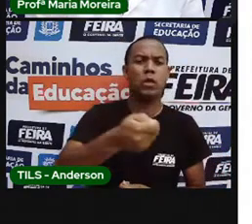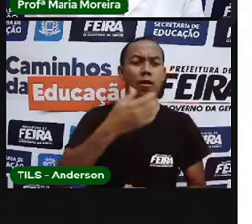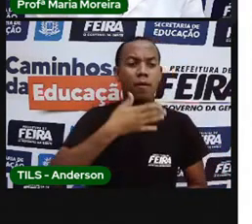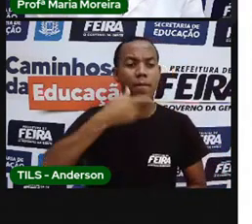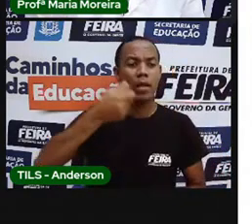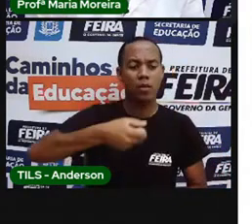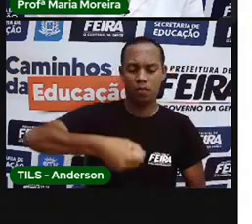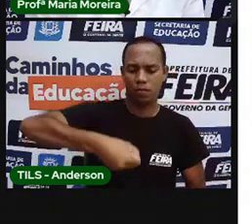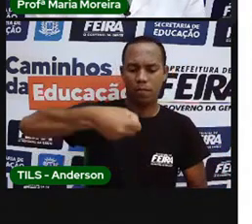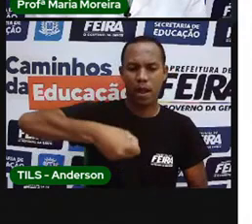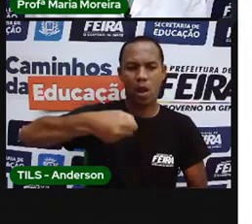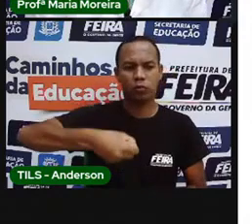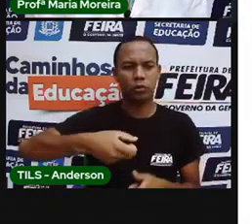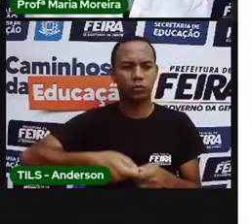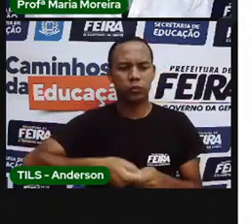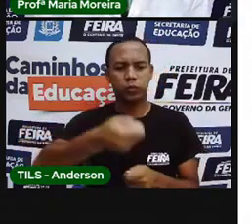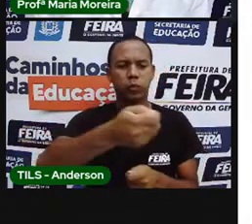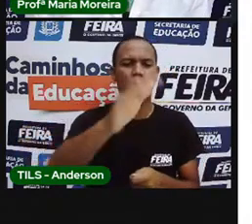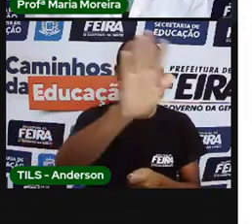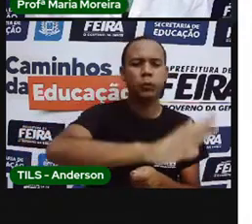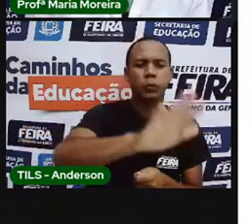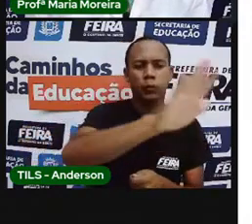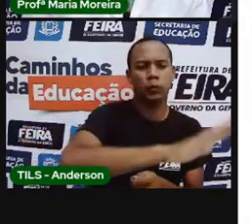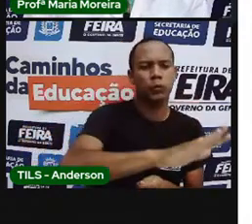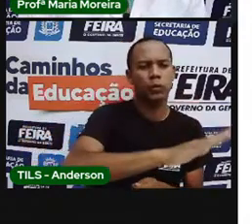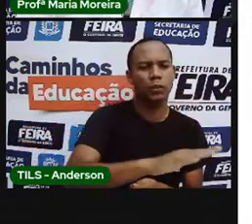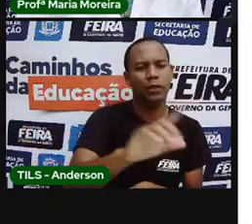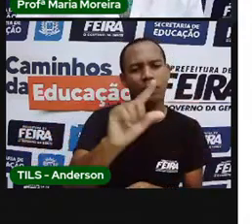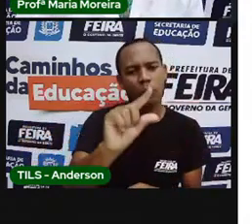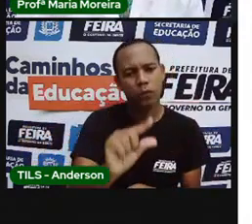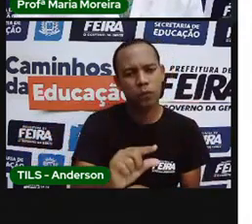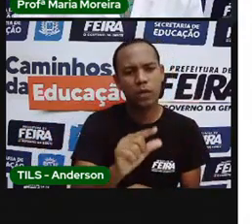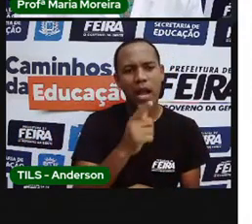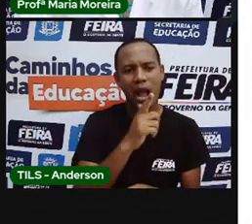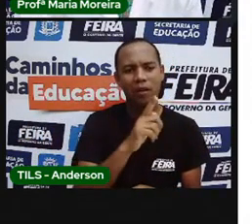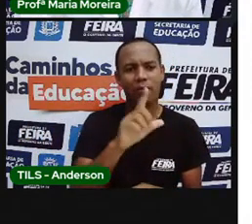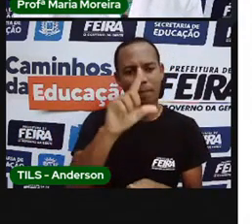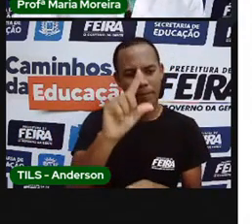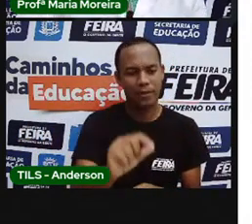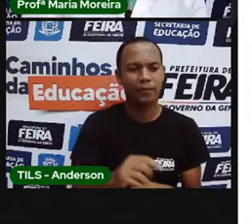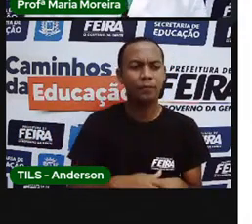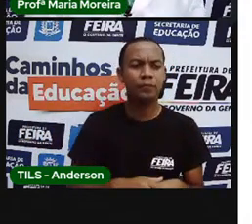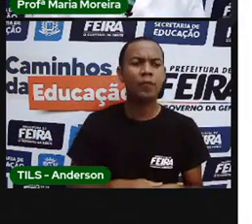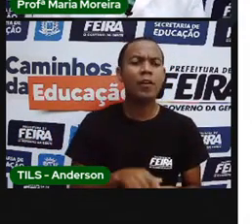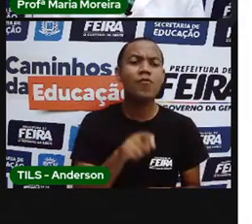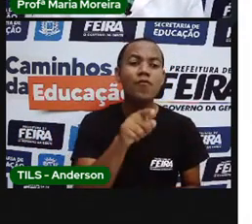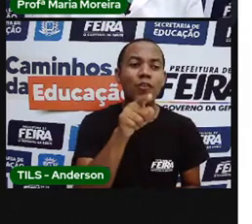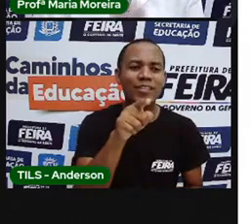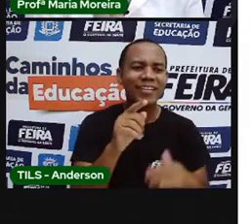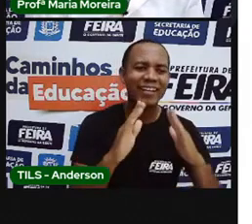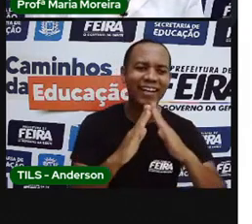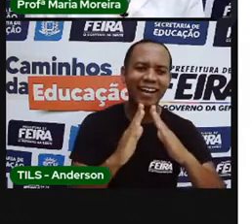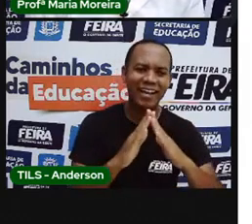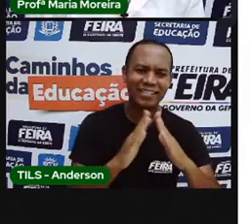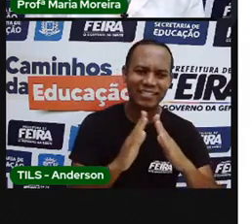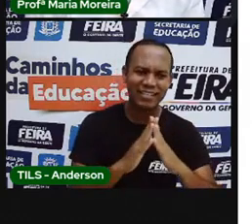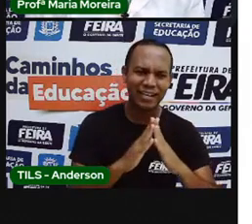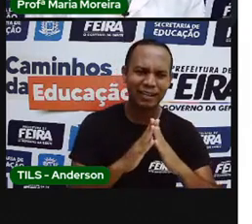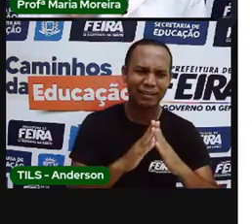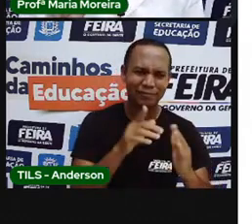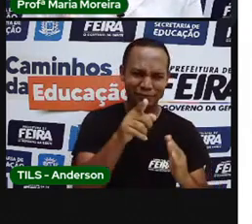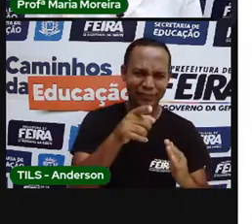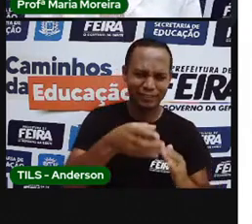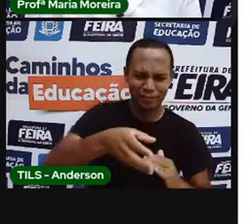Balde com água, porque vai ser o quê? Mais econômico, certo? Então, e vocês aí na casa de vocês? Economizam